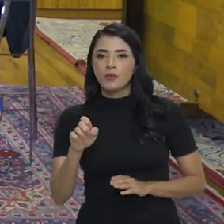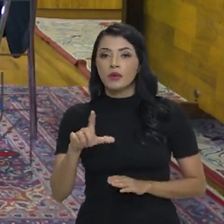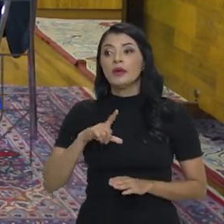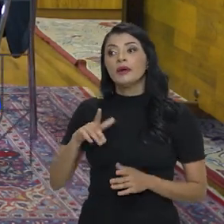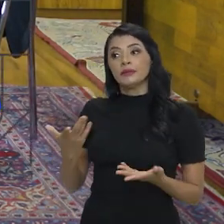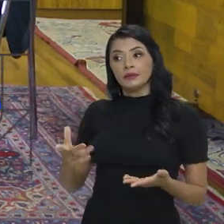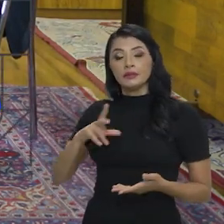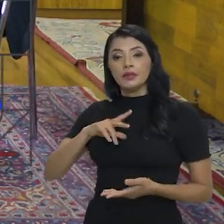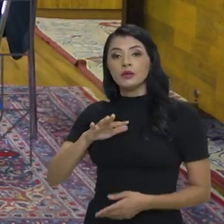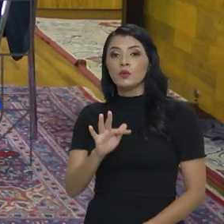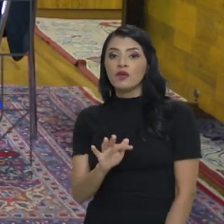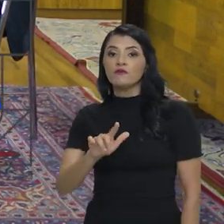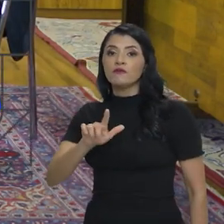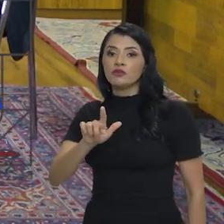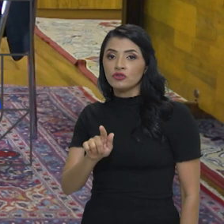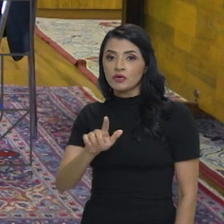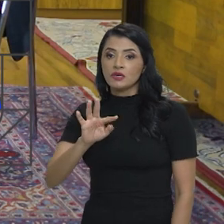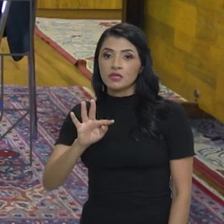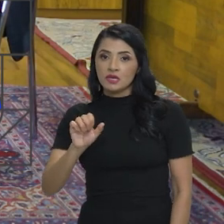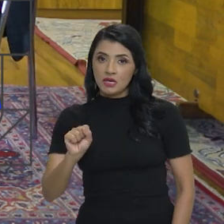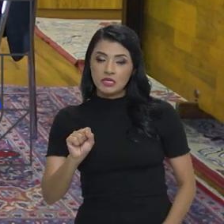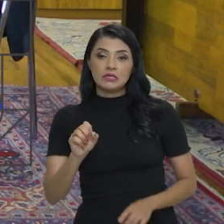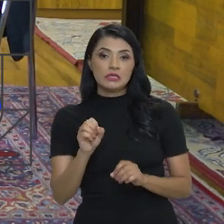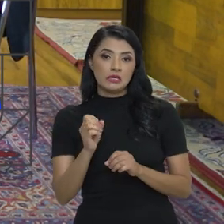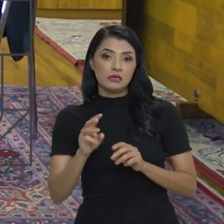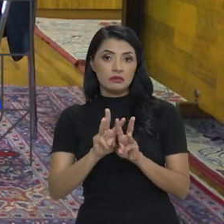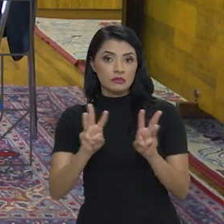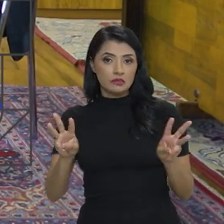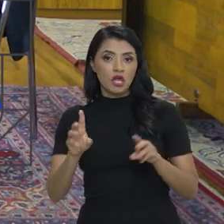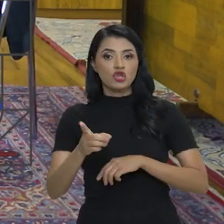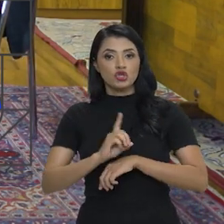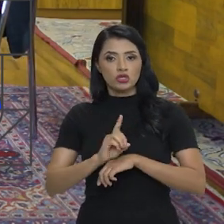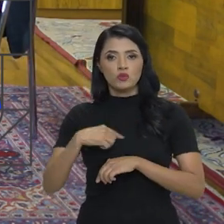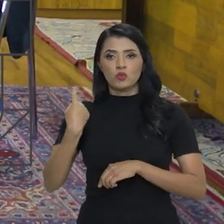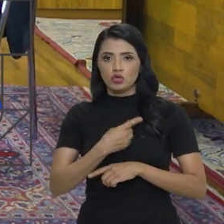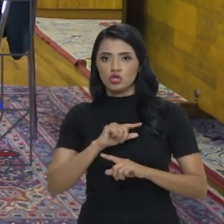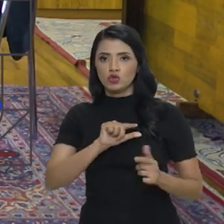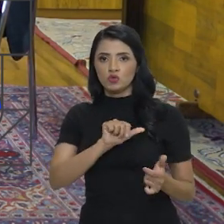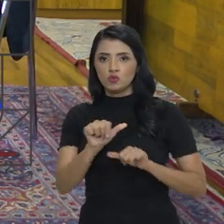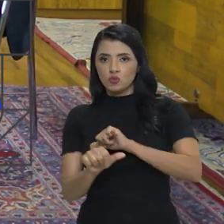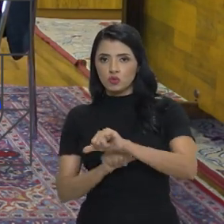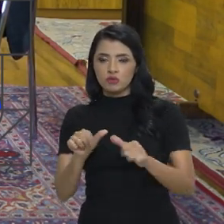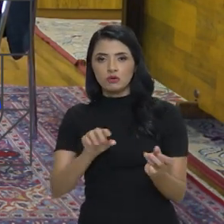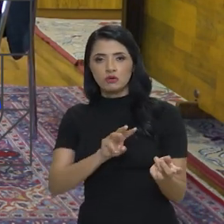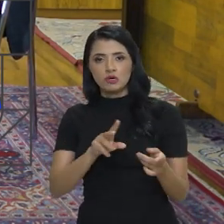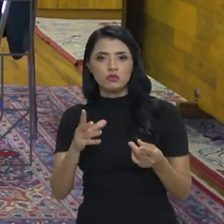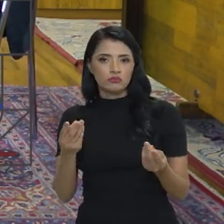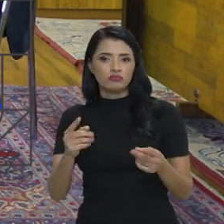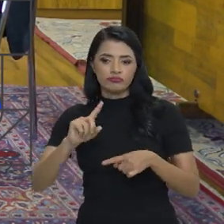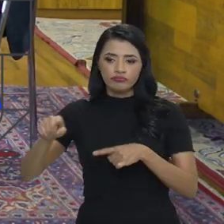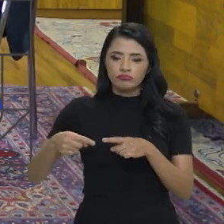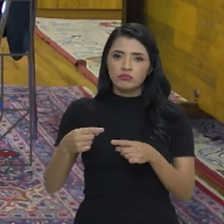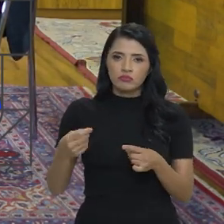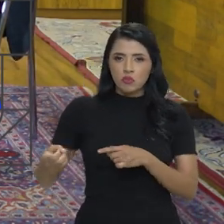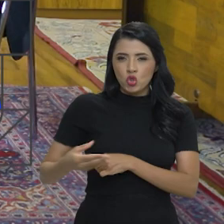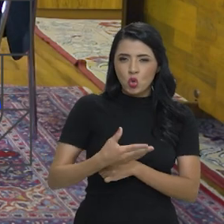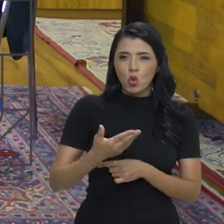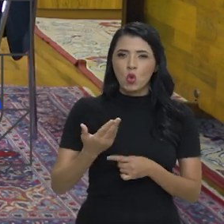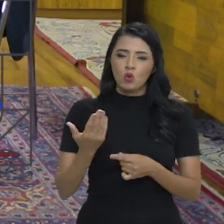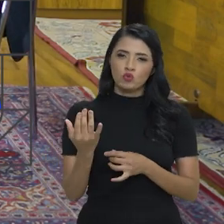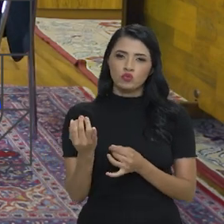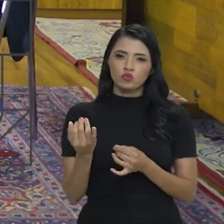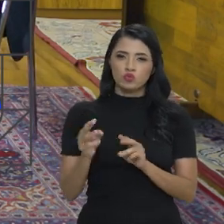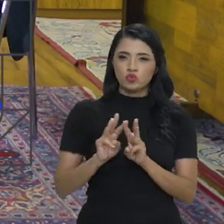FGTS digital, Luciano, que nós estamos fazendo uma das mudanças em implementar uma atualização, uma